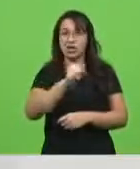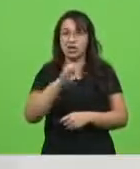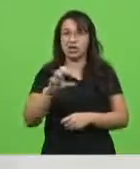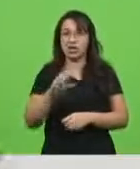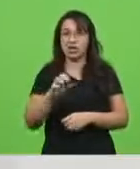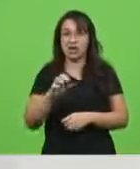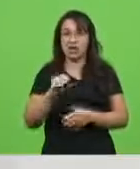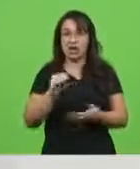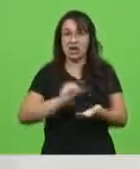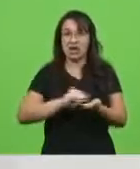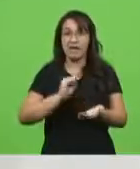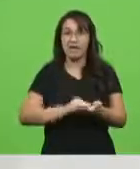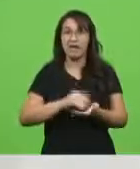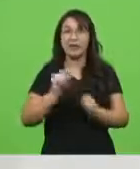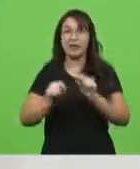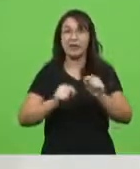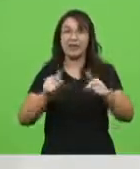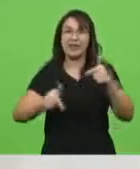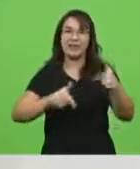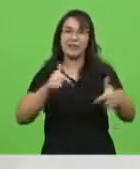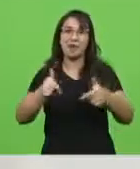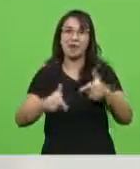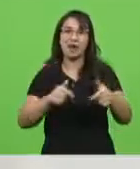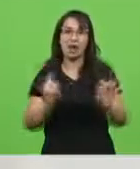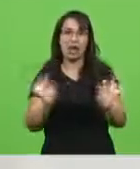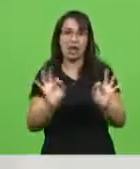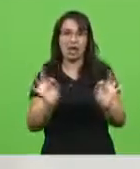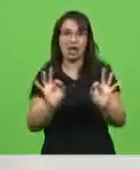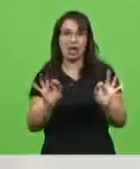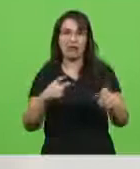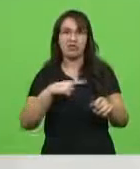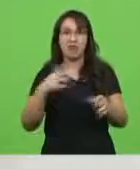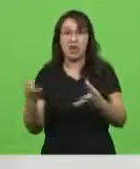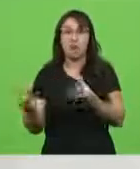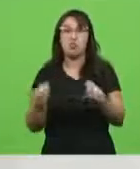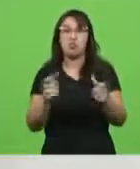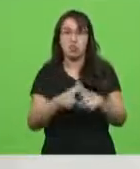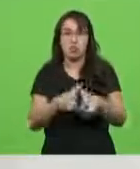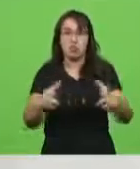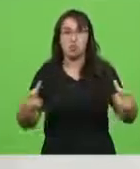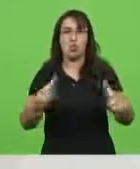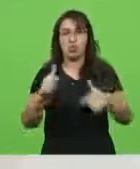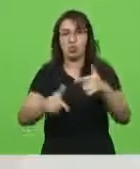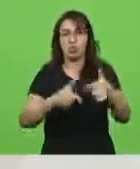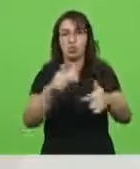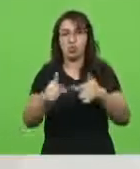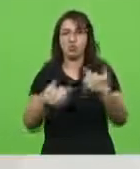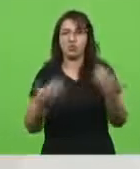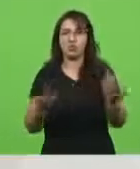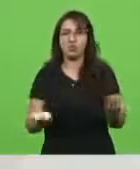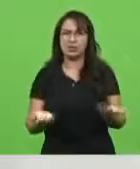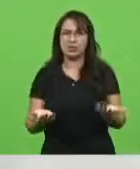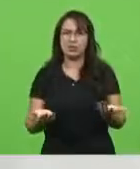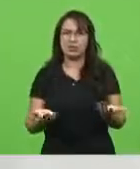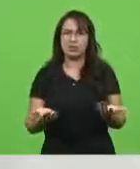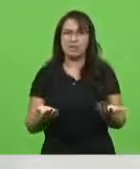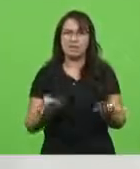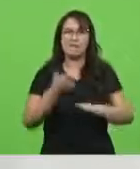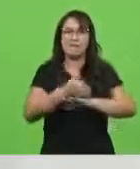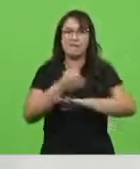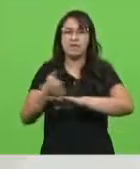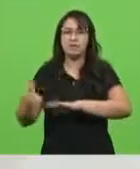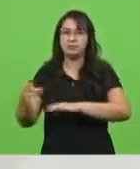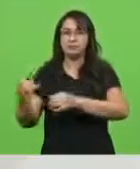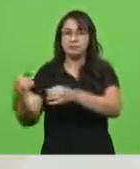obra. Me lembrei da época do muito emprego, que daí passavam nas cidades, né, deputado Silvio, nas cidades